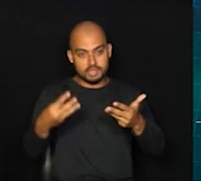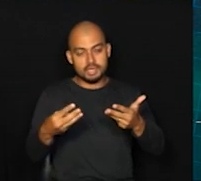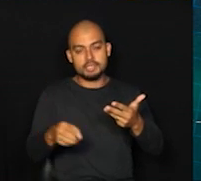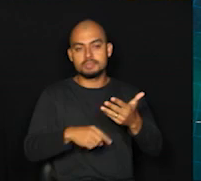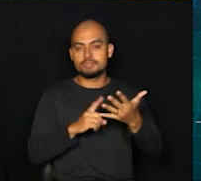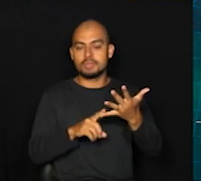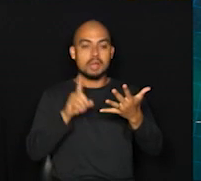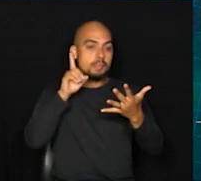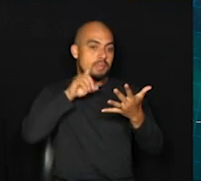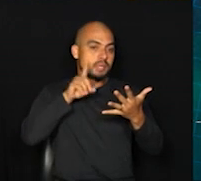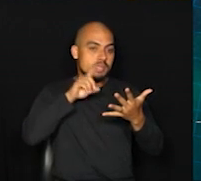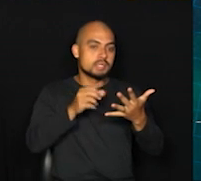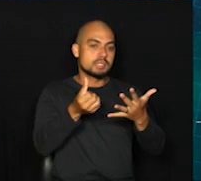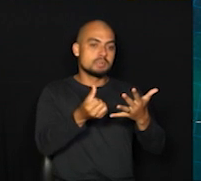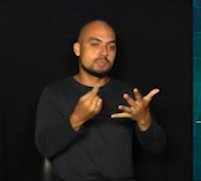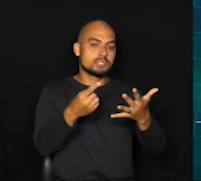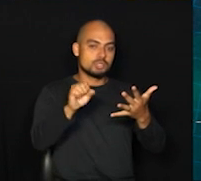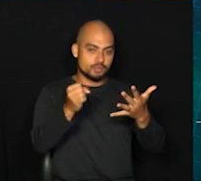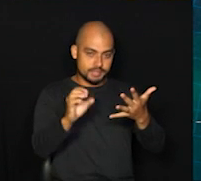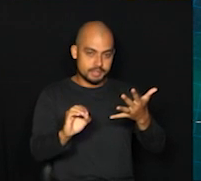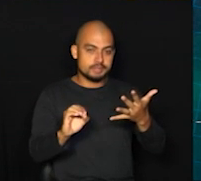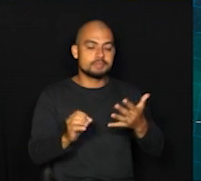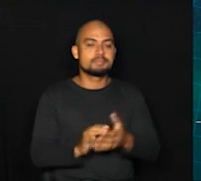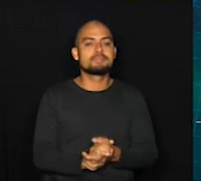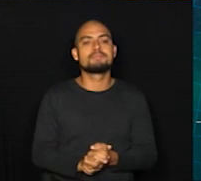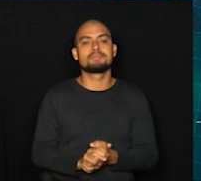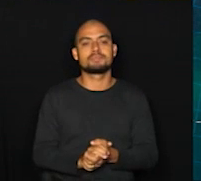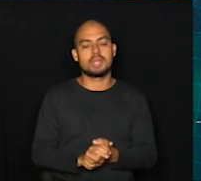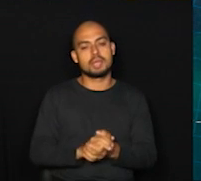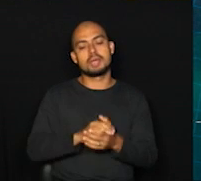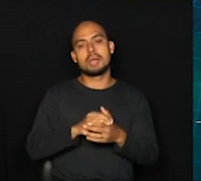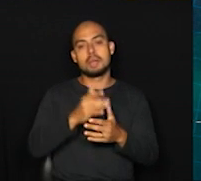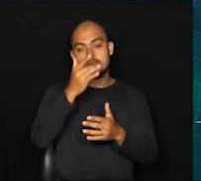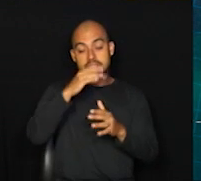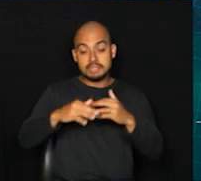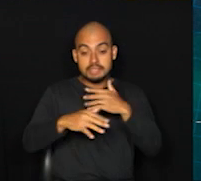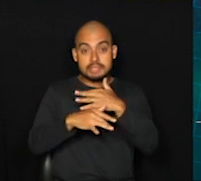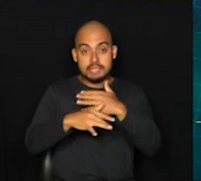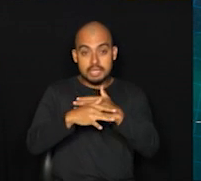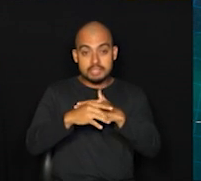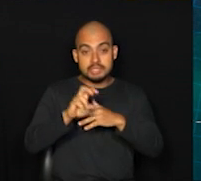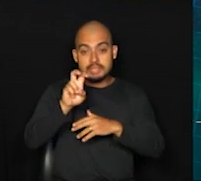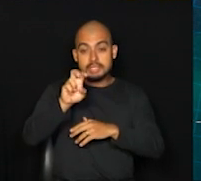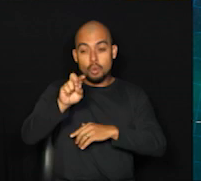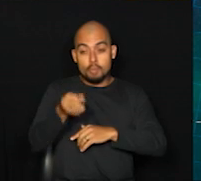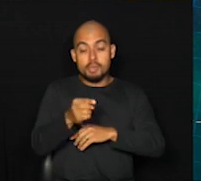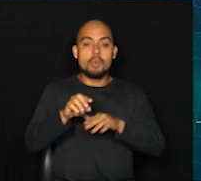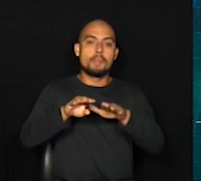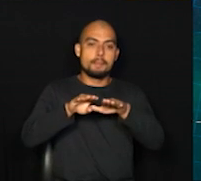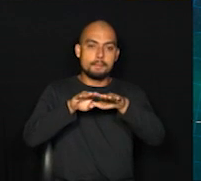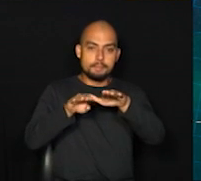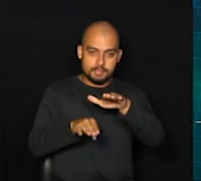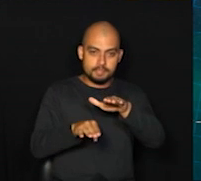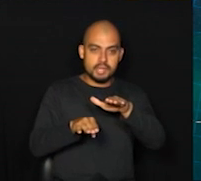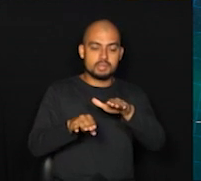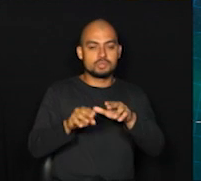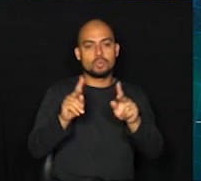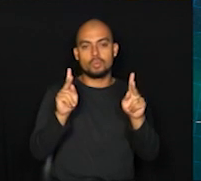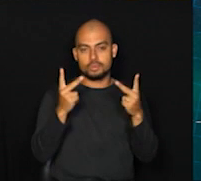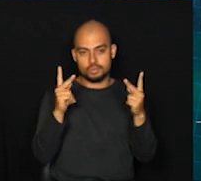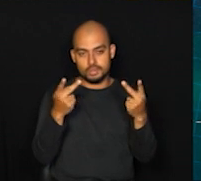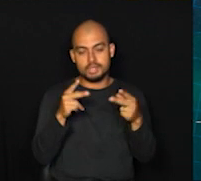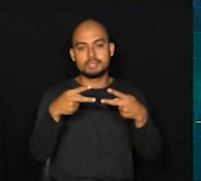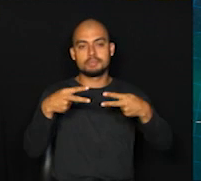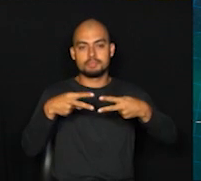E Americana com 6.180. Na sequência, cidades com menos de 5.000 casos aqui na nossa região. Hortolândia,